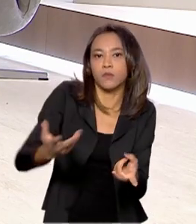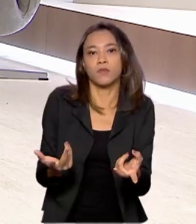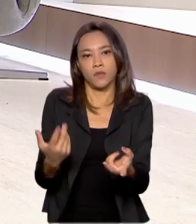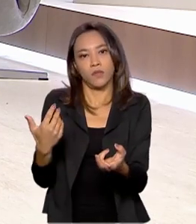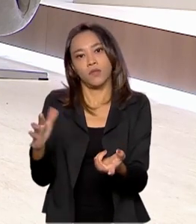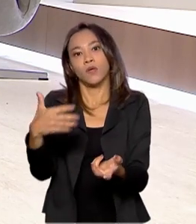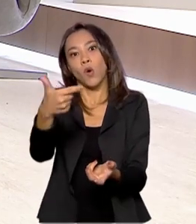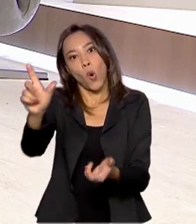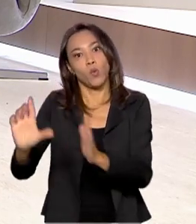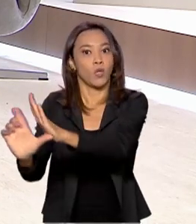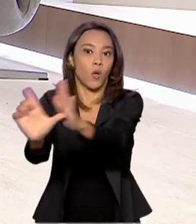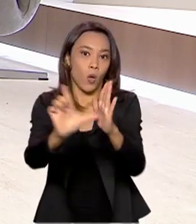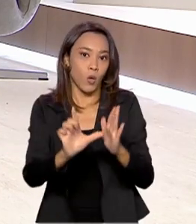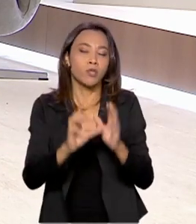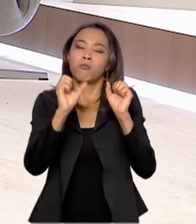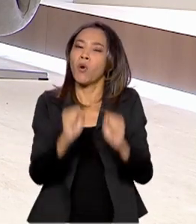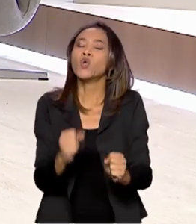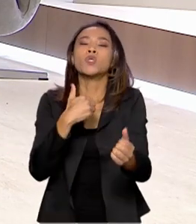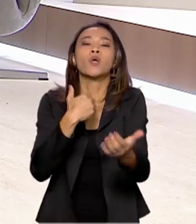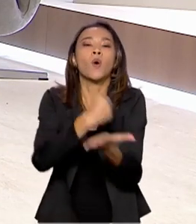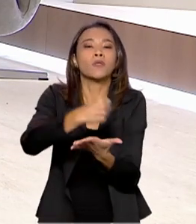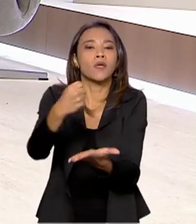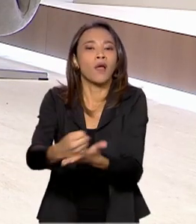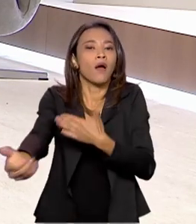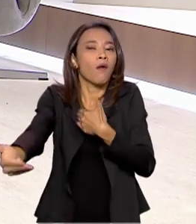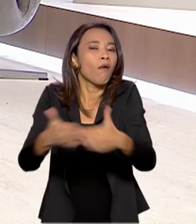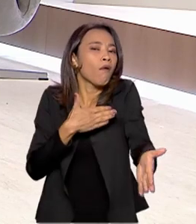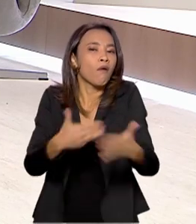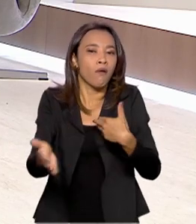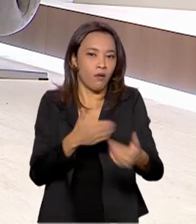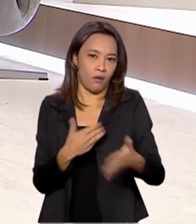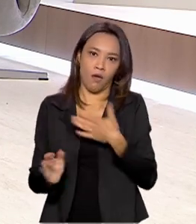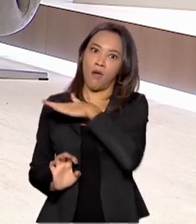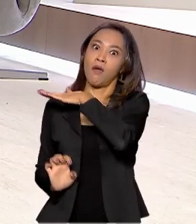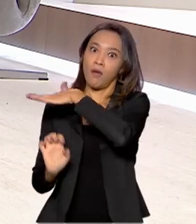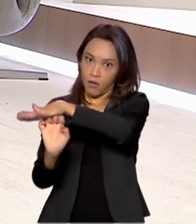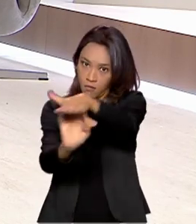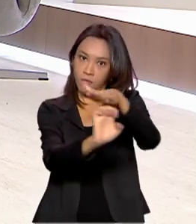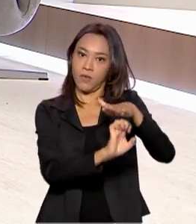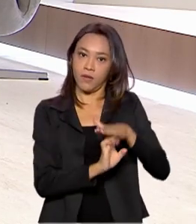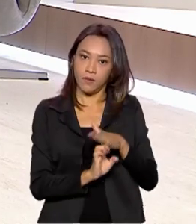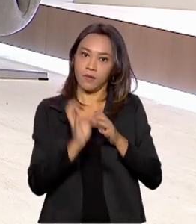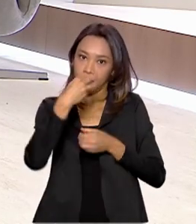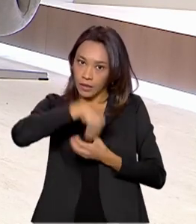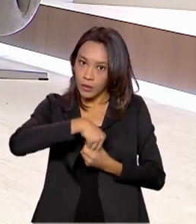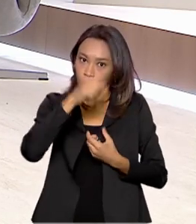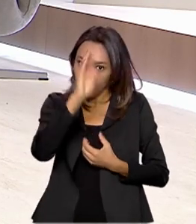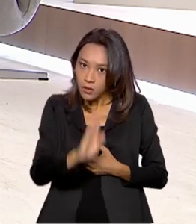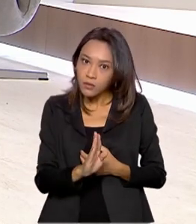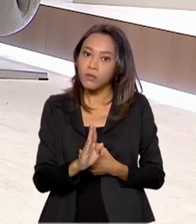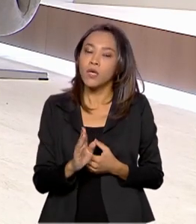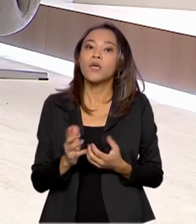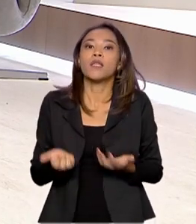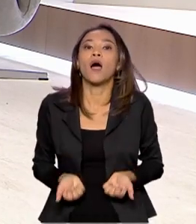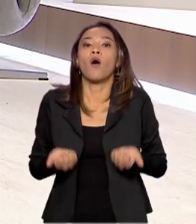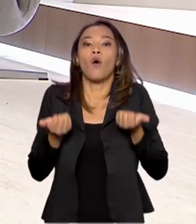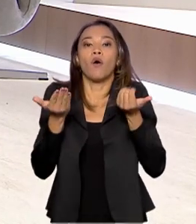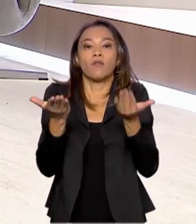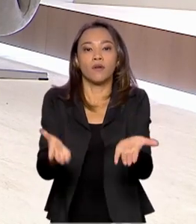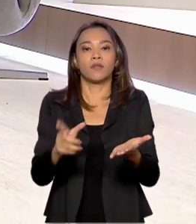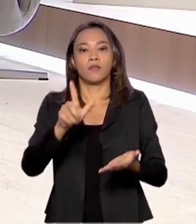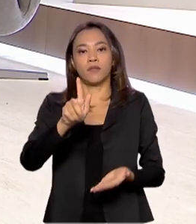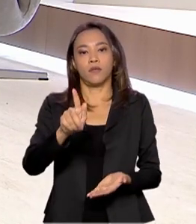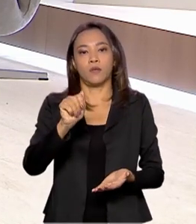poderá contratar qualquer supridor que esteja dentro do nosso país e que pode estar ofertando gás natural